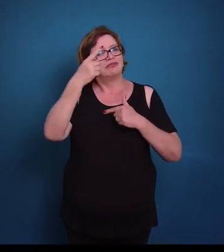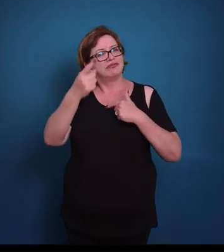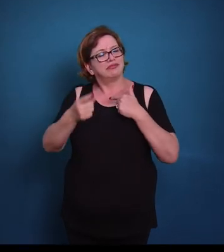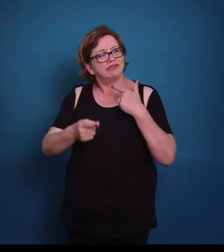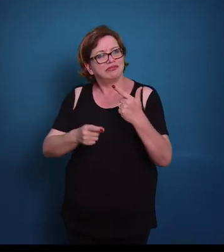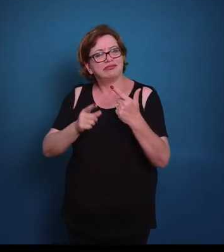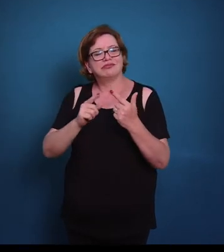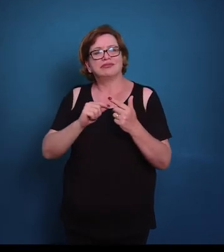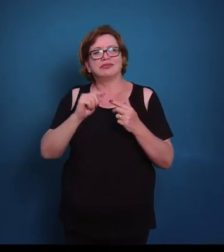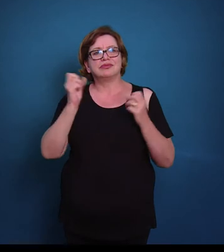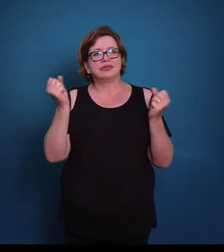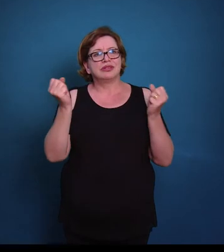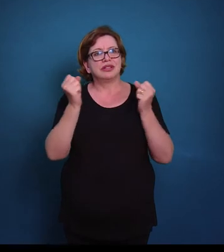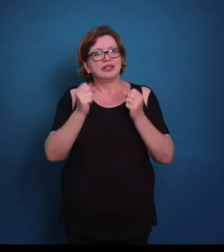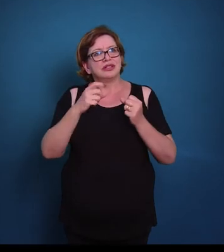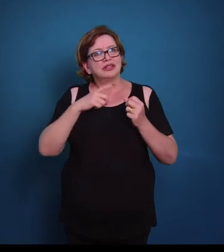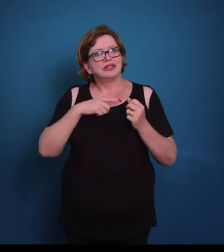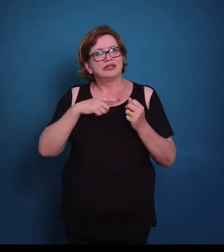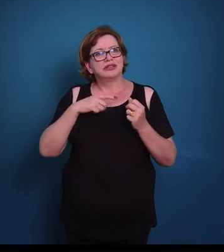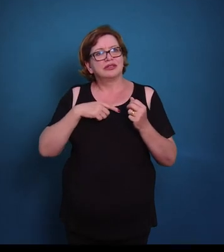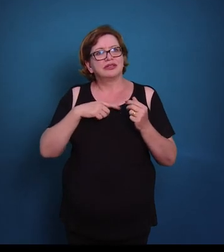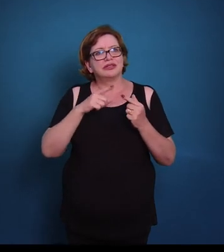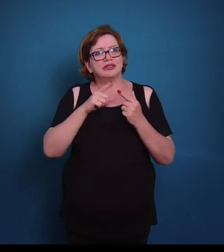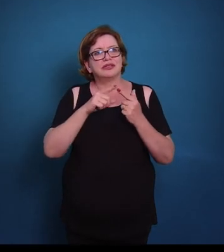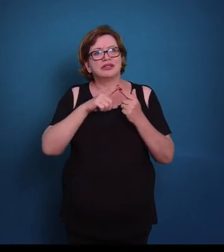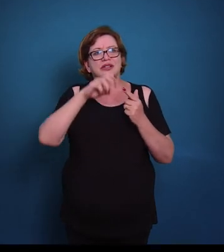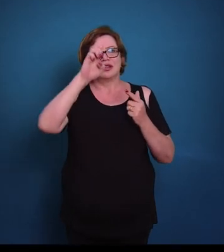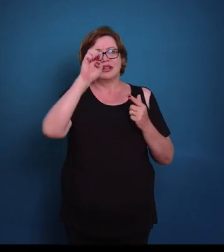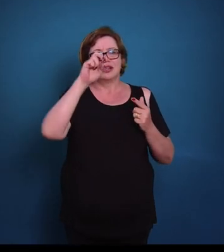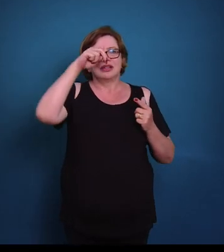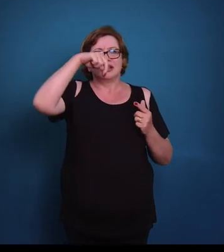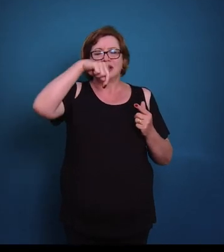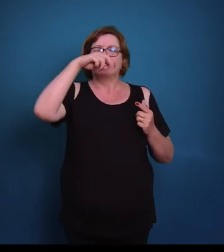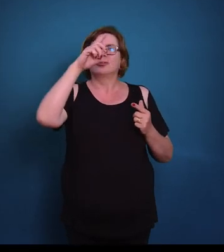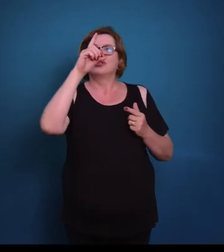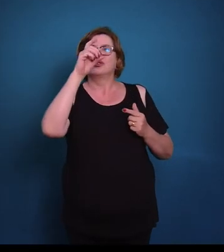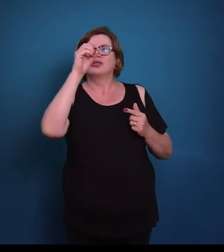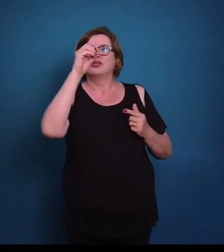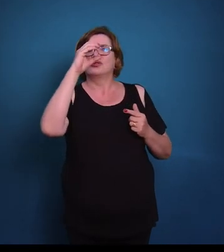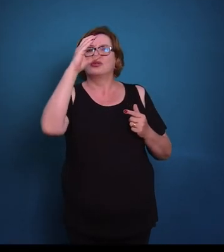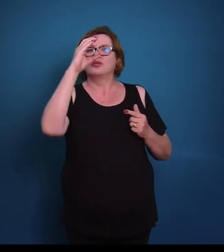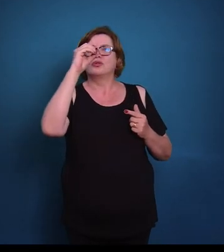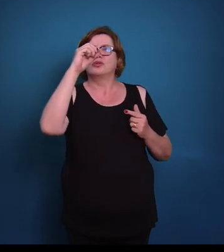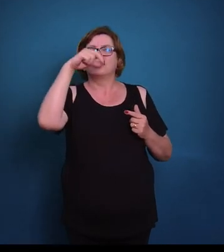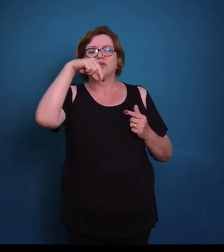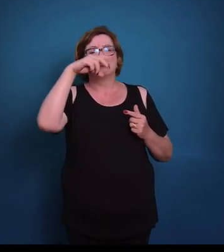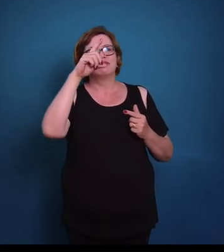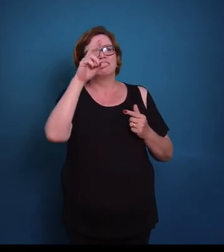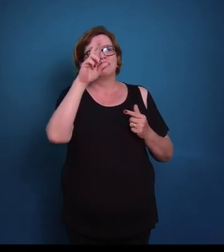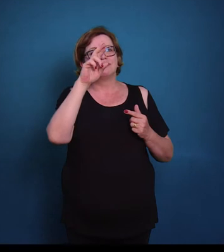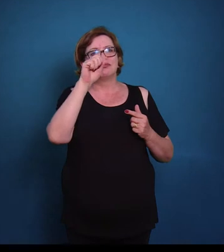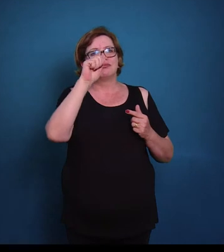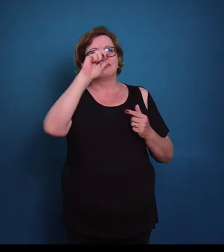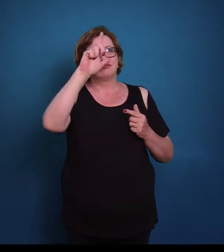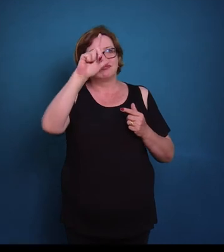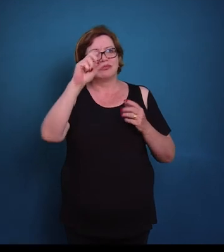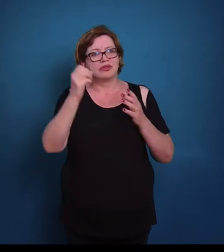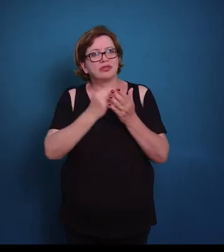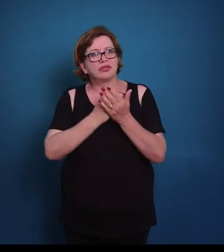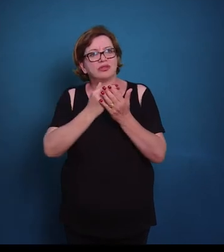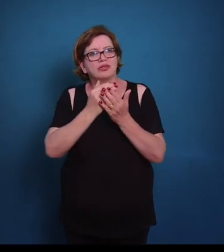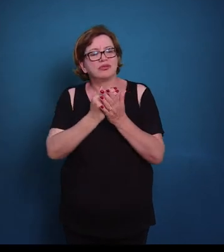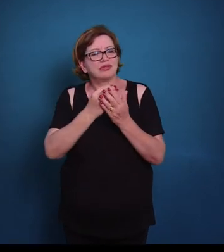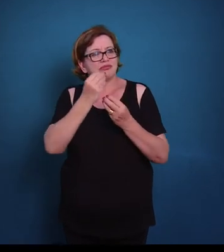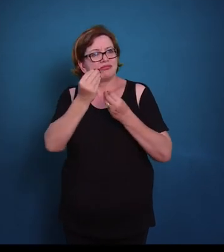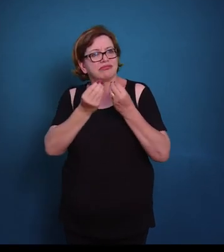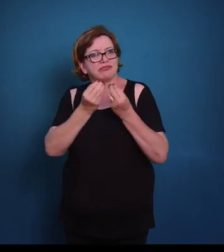Posteriormente, nós podemos ter também a ossificação endocondral. Então a ossificação endocondral é formada a partir de um molde de